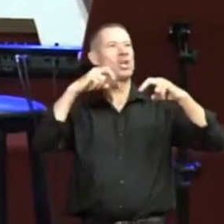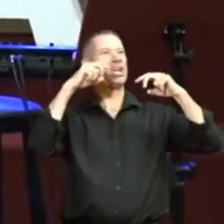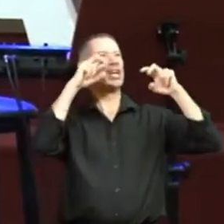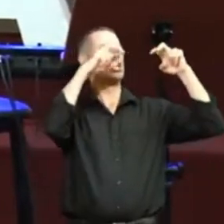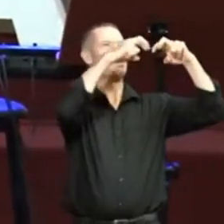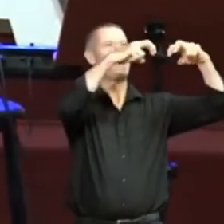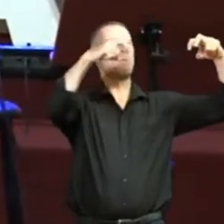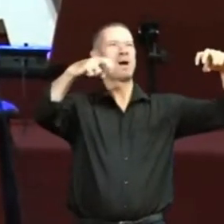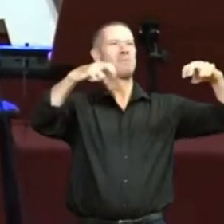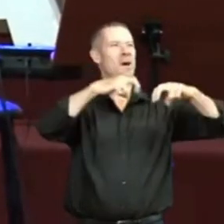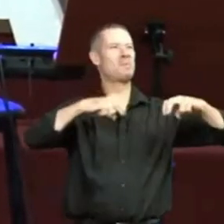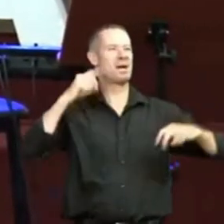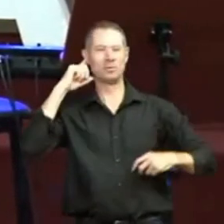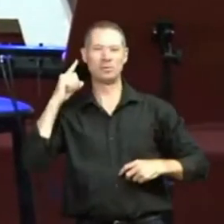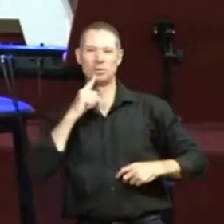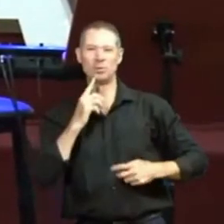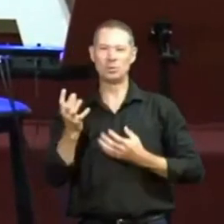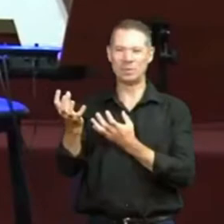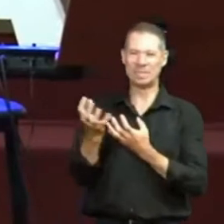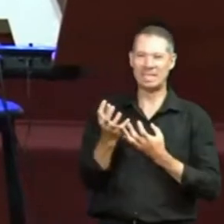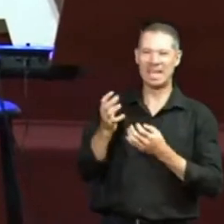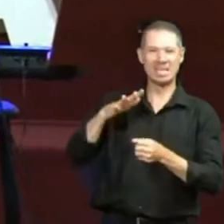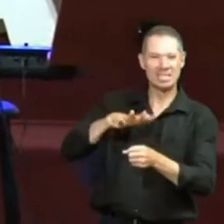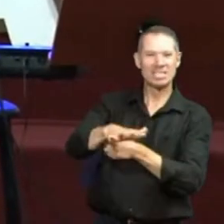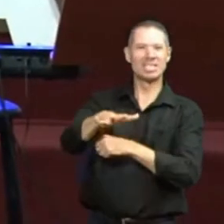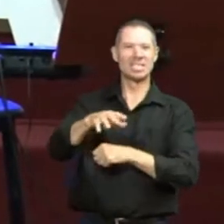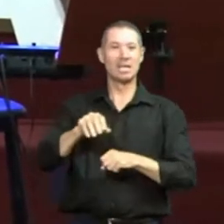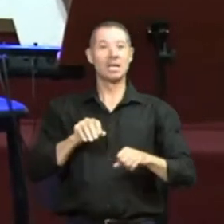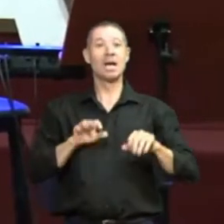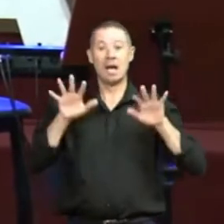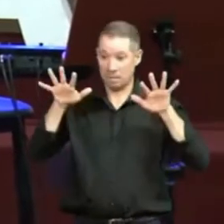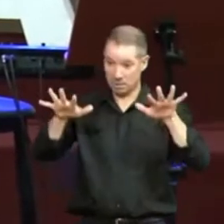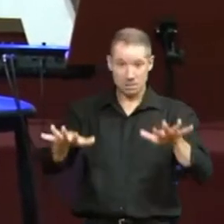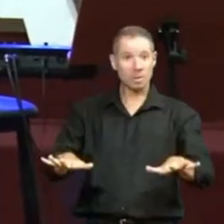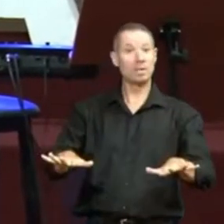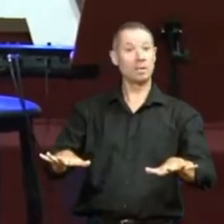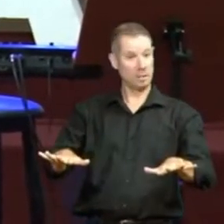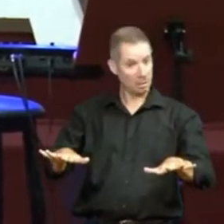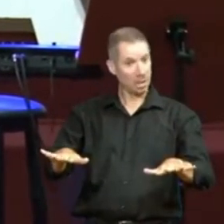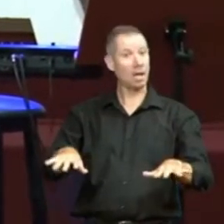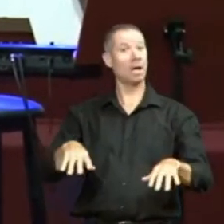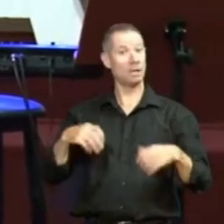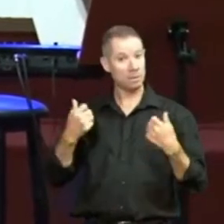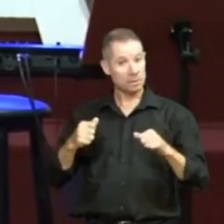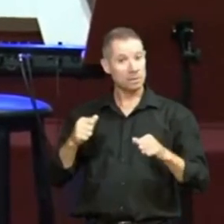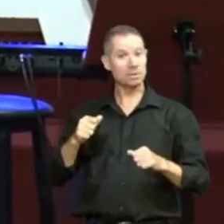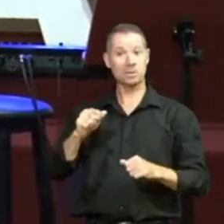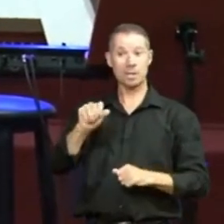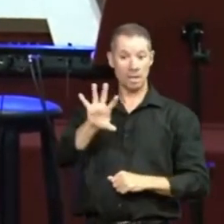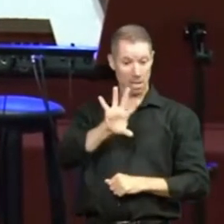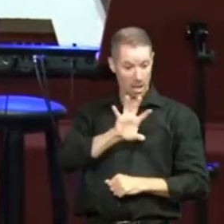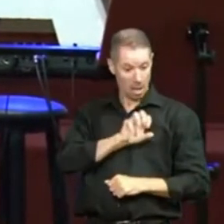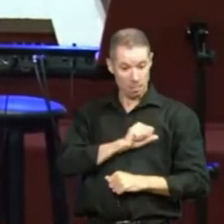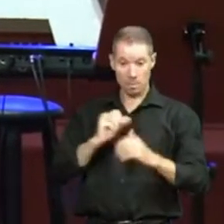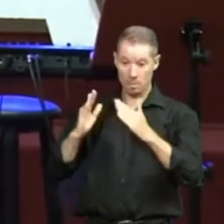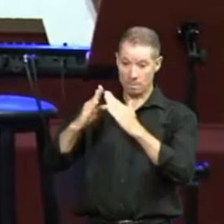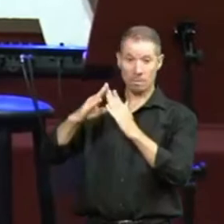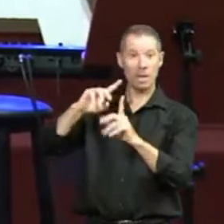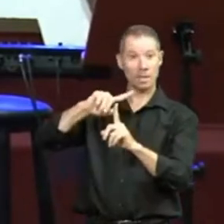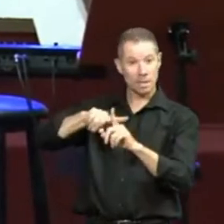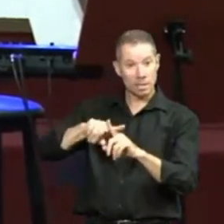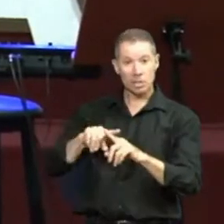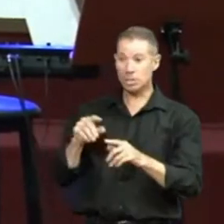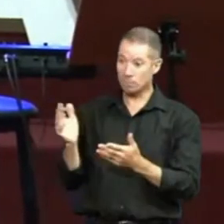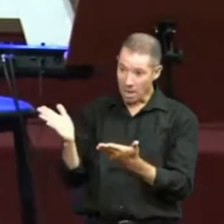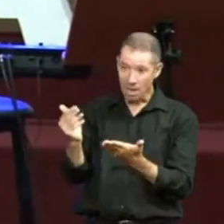surdos aqui. Porque a gente não quer só acessibilidade. Nós queremos ser aquela igreja que ama, que abraça, que colhe, que